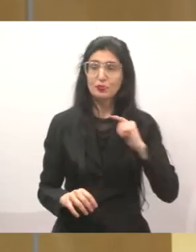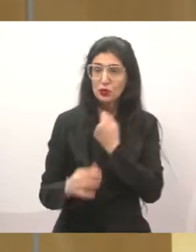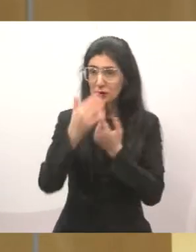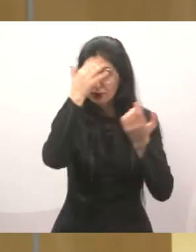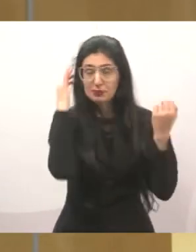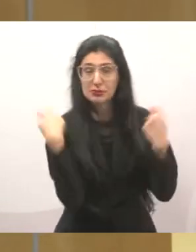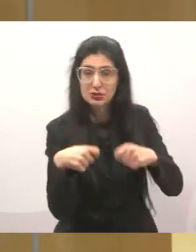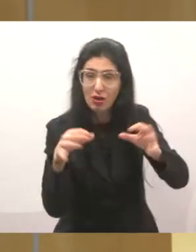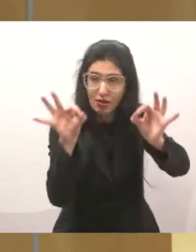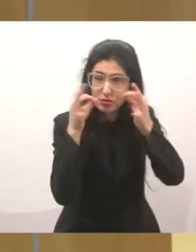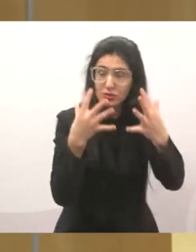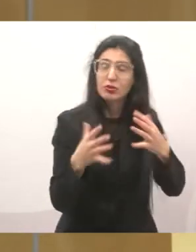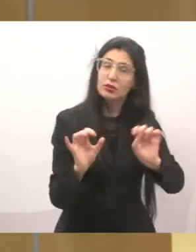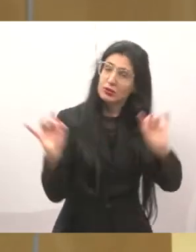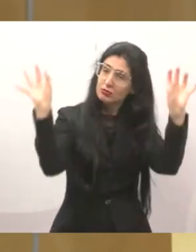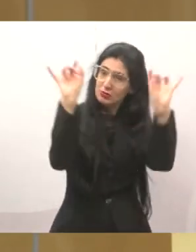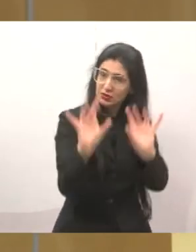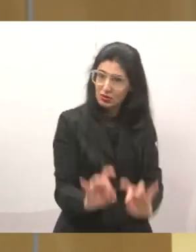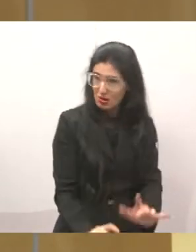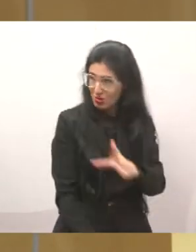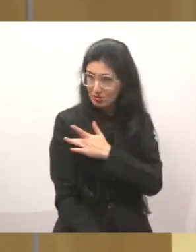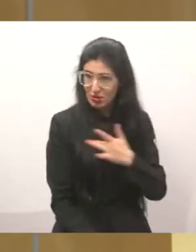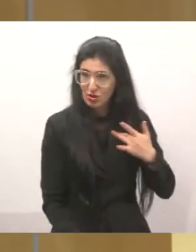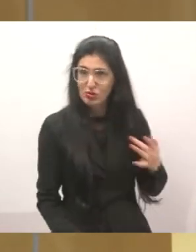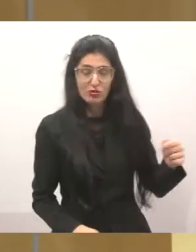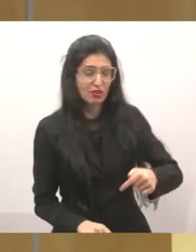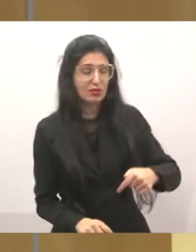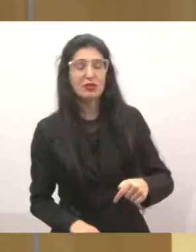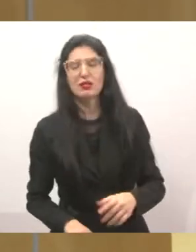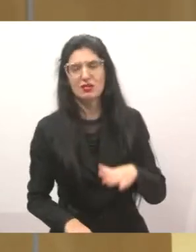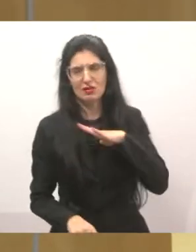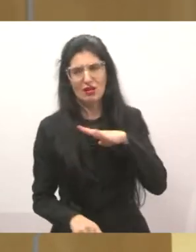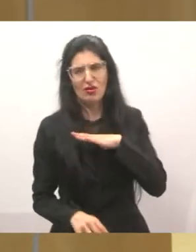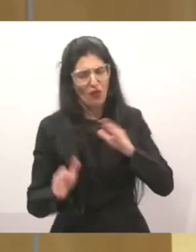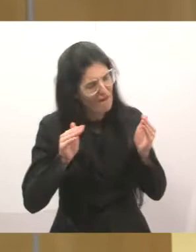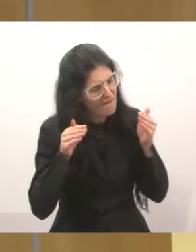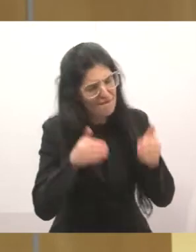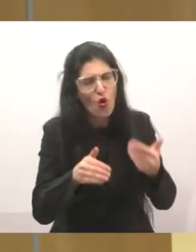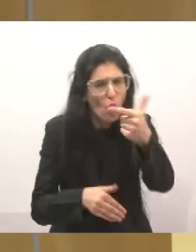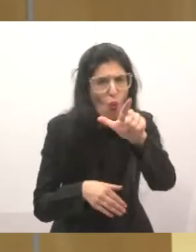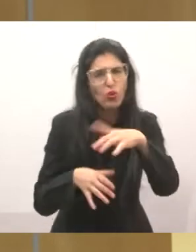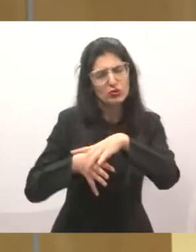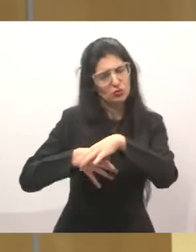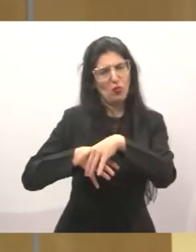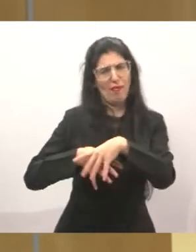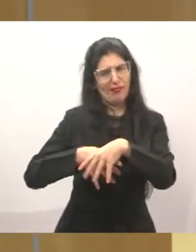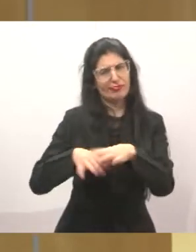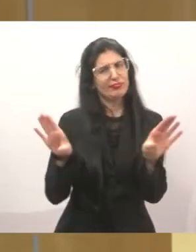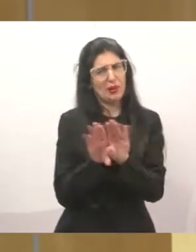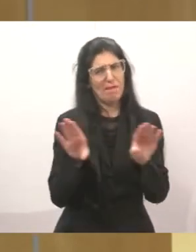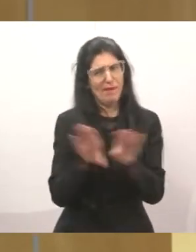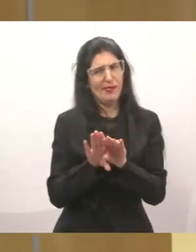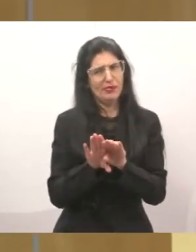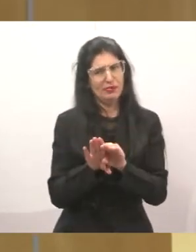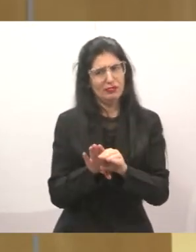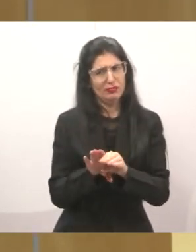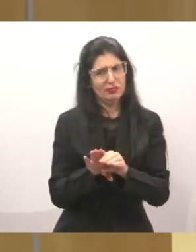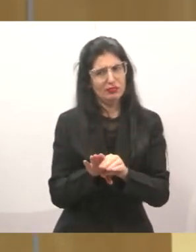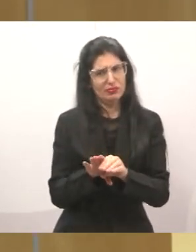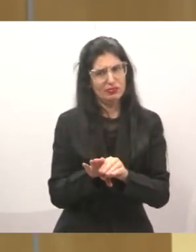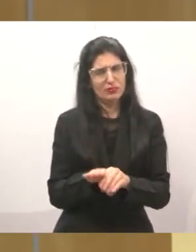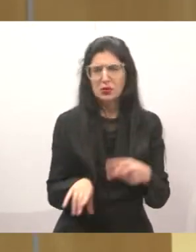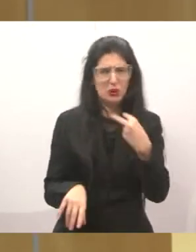uma atenção especial da saúde aqui na nossa cidade para que não deixe de lado essas outras